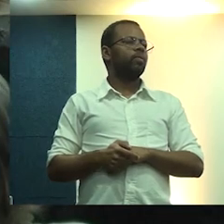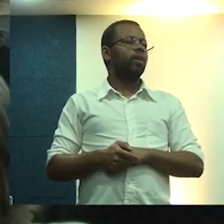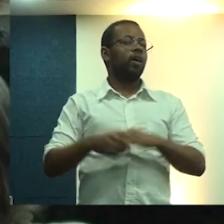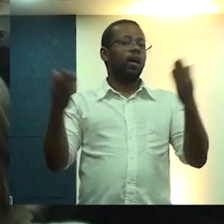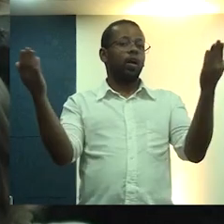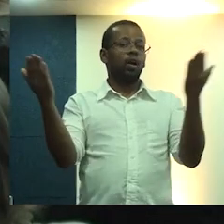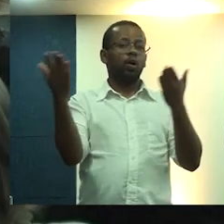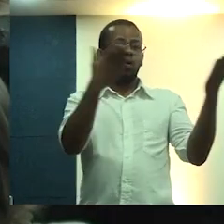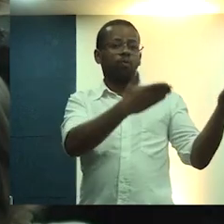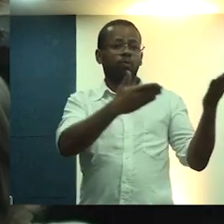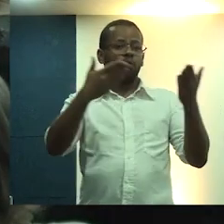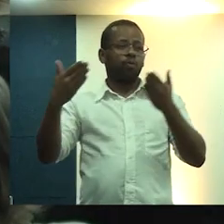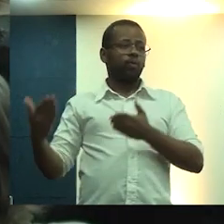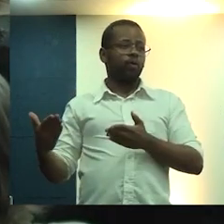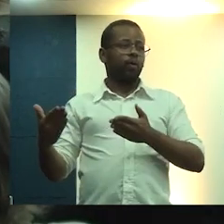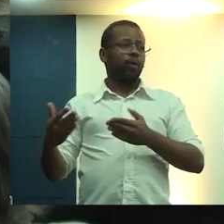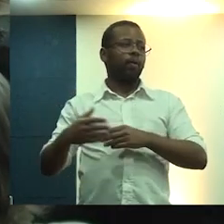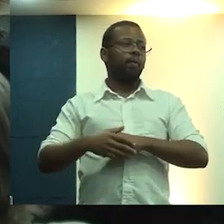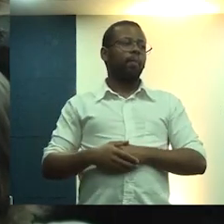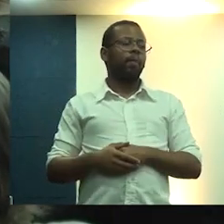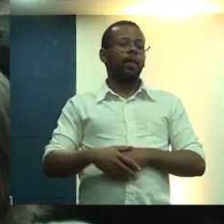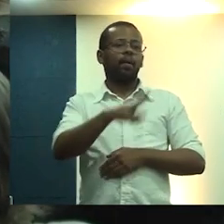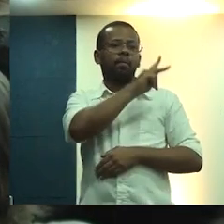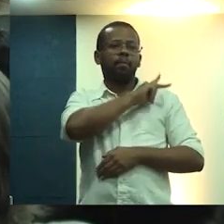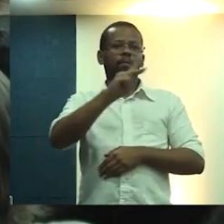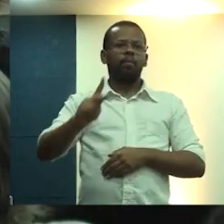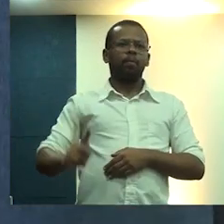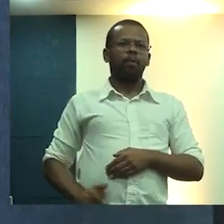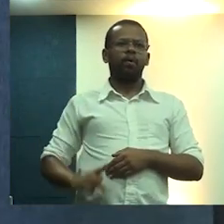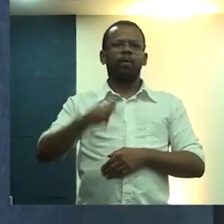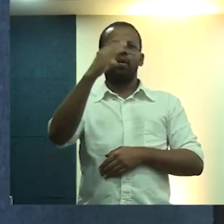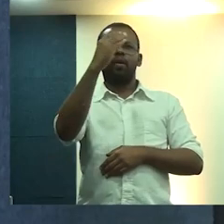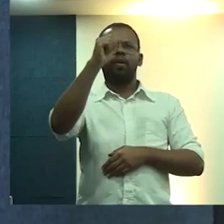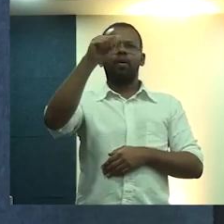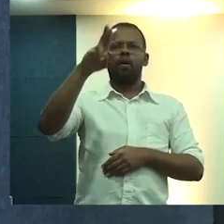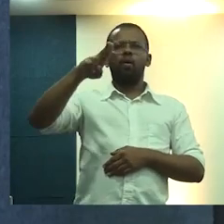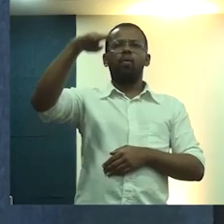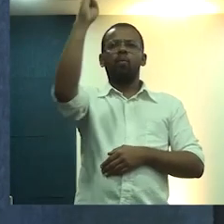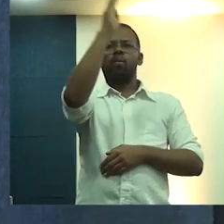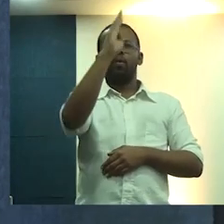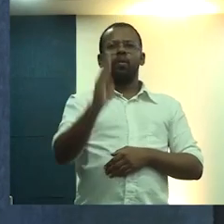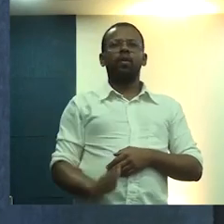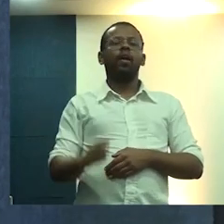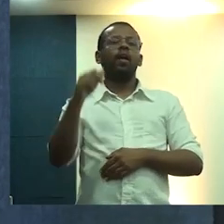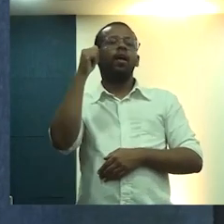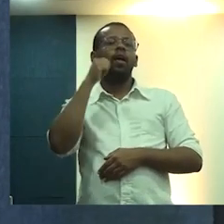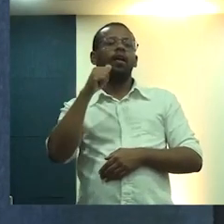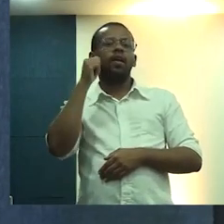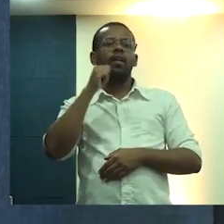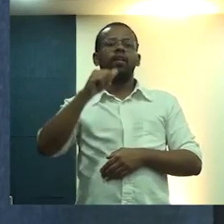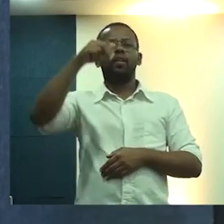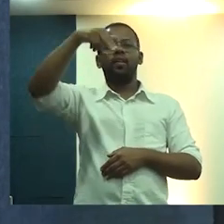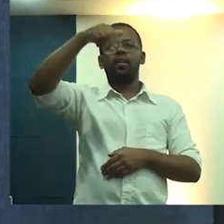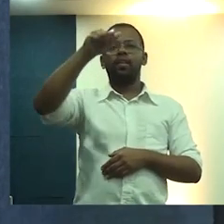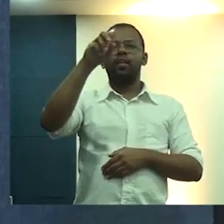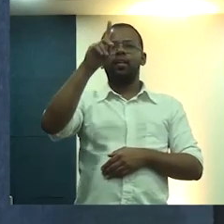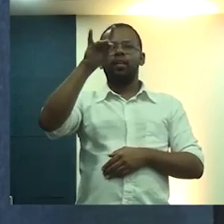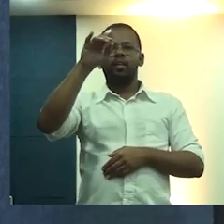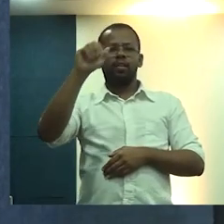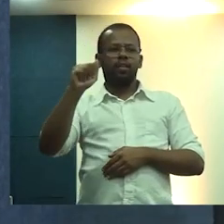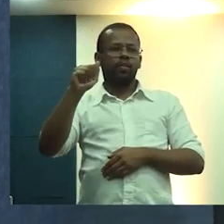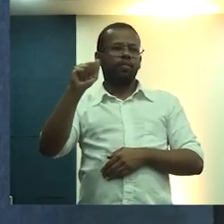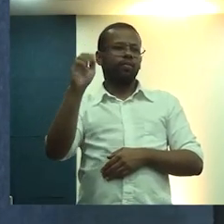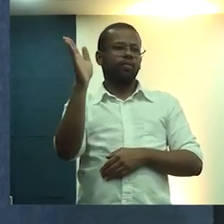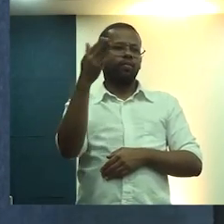Convidamos à frente a presidente do CAL Brasil, senhora Nádia Somek.